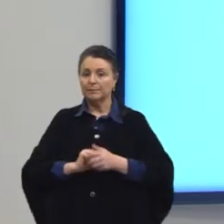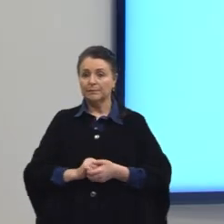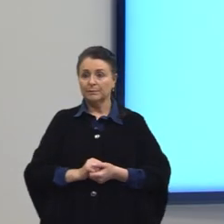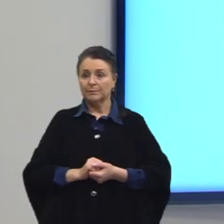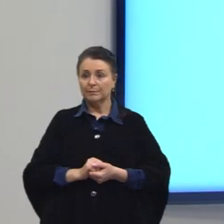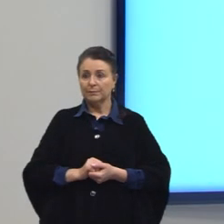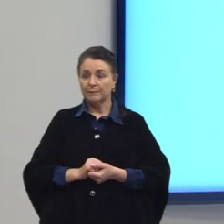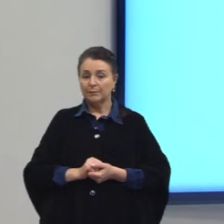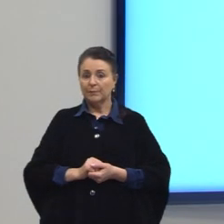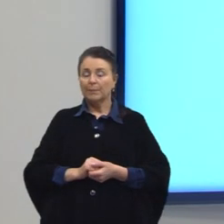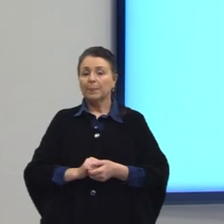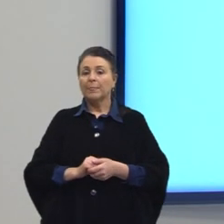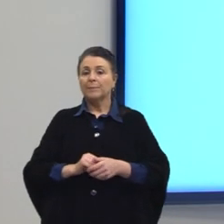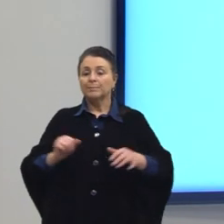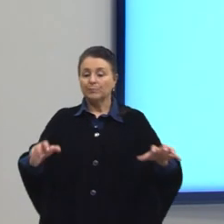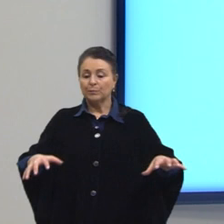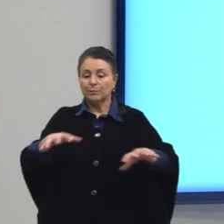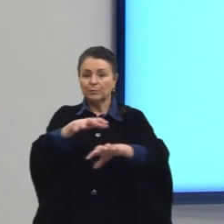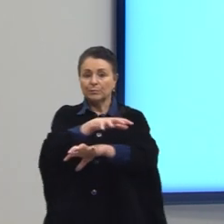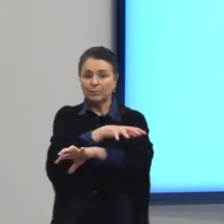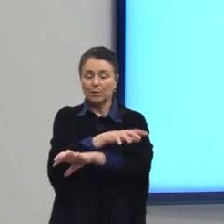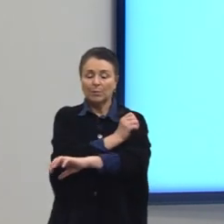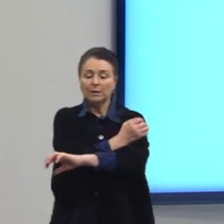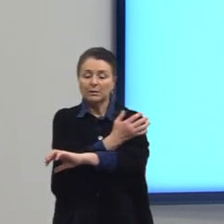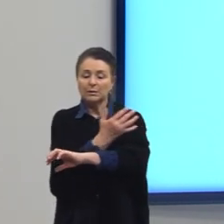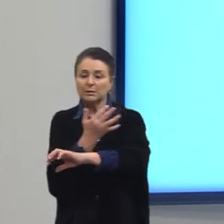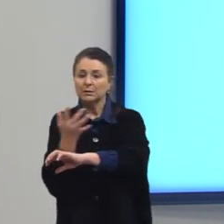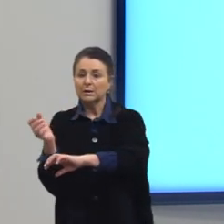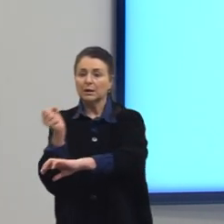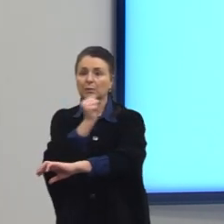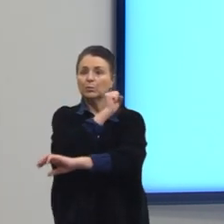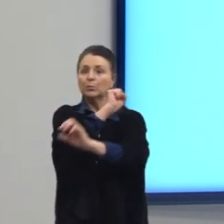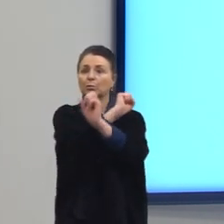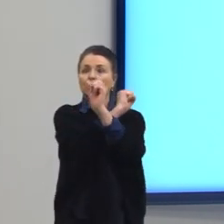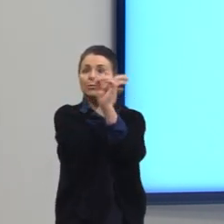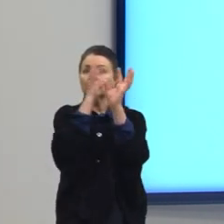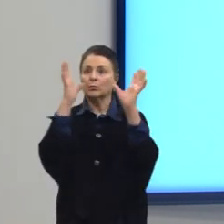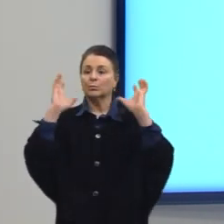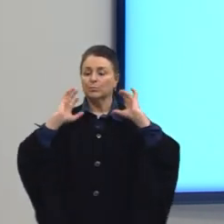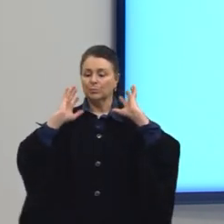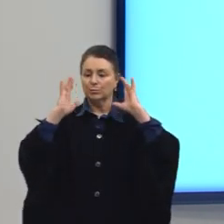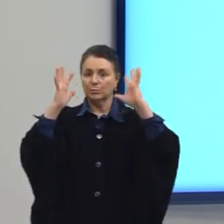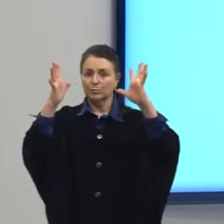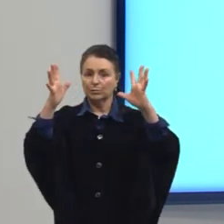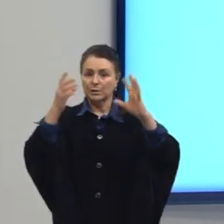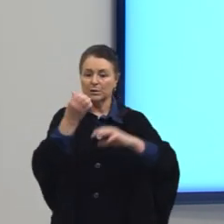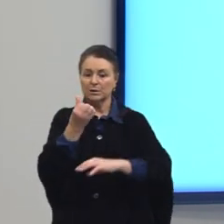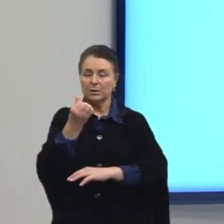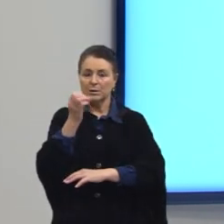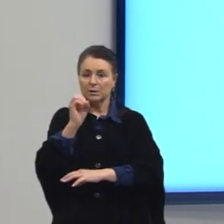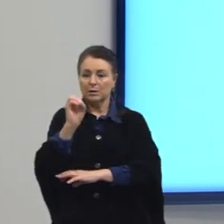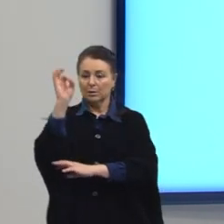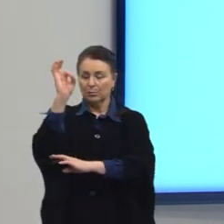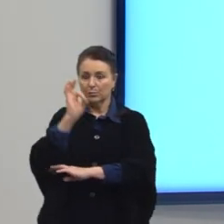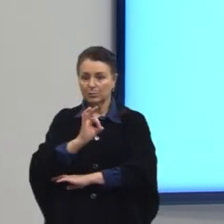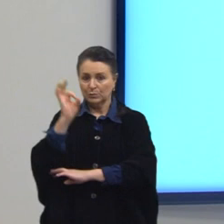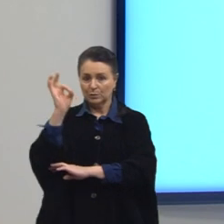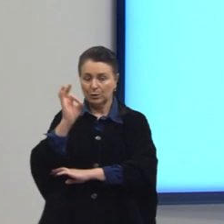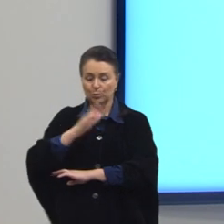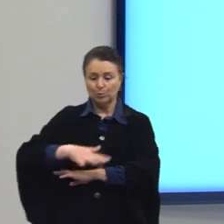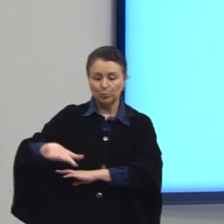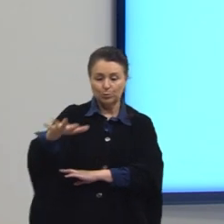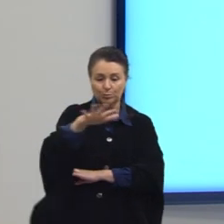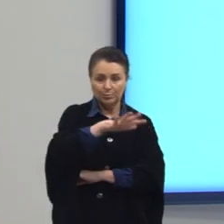Bom, o bioma Cerrado, cerca de 60% da área total, então, é destinada à